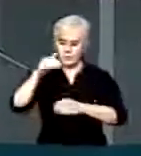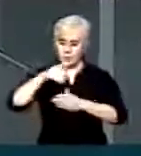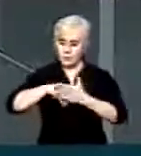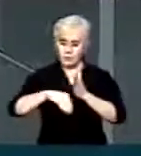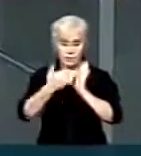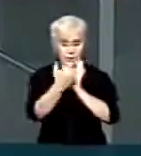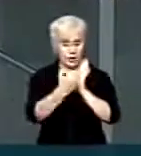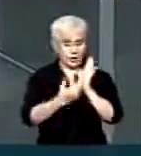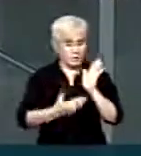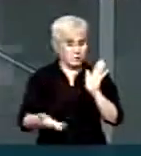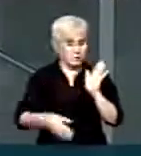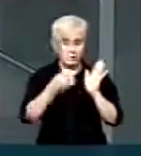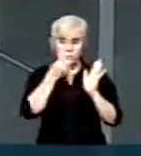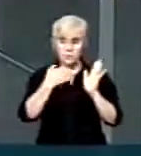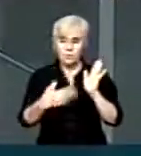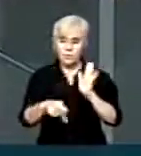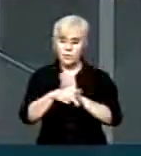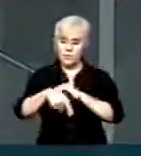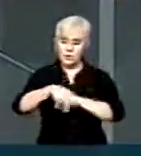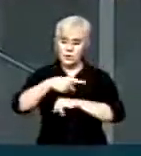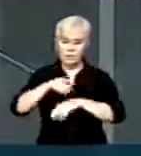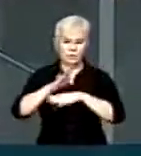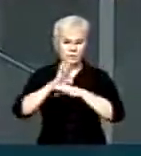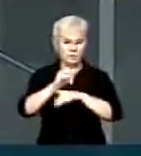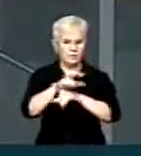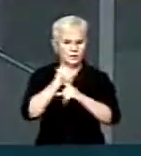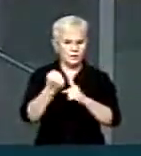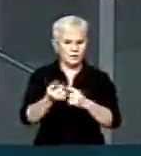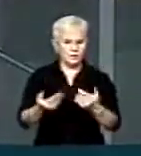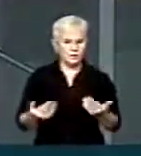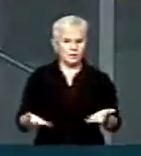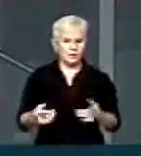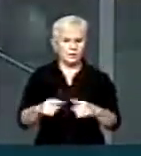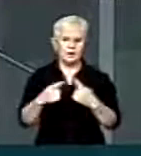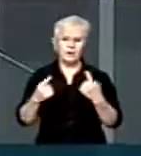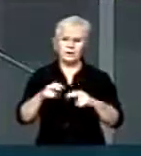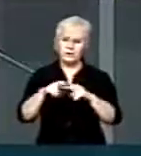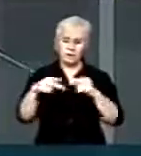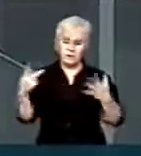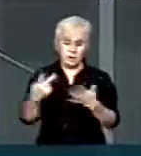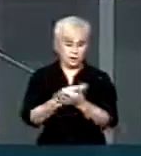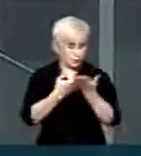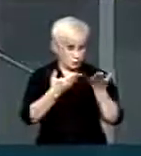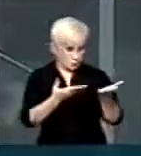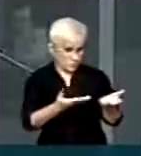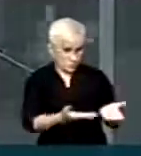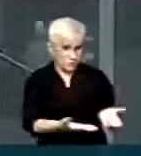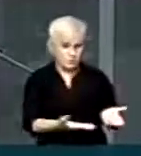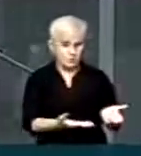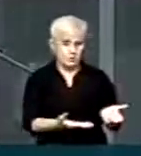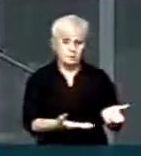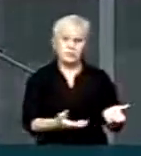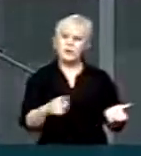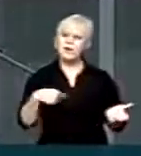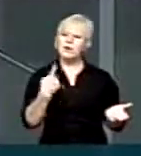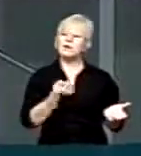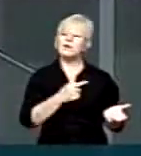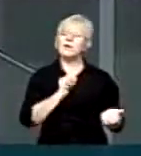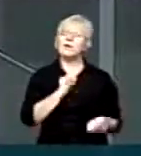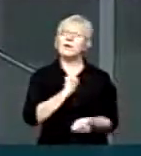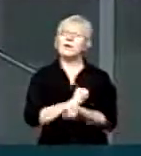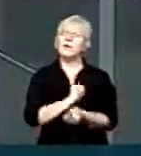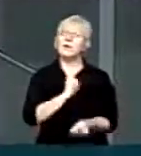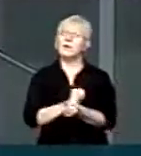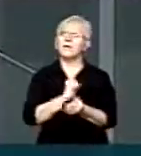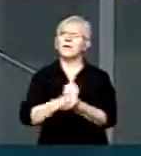positiva Ao país, à nossa sociedade Mas não por conta de uma situação dessa Nós somos obrigados a ficar